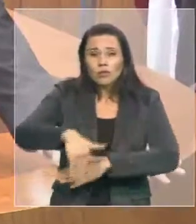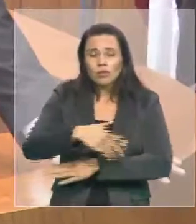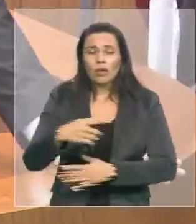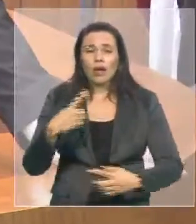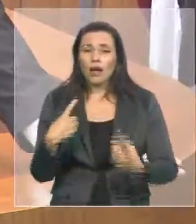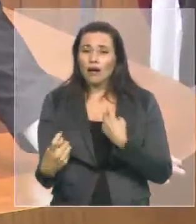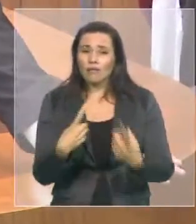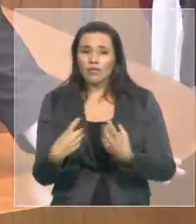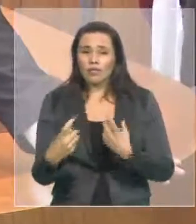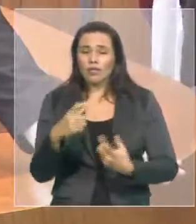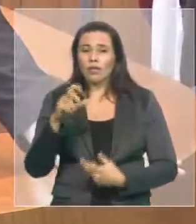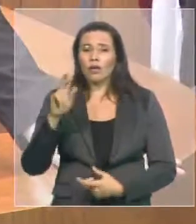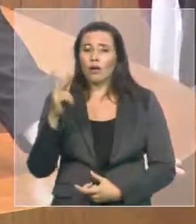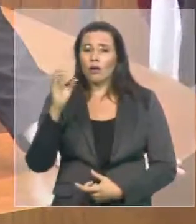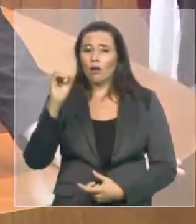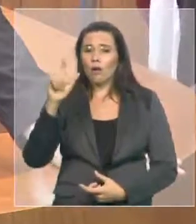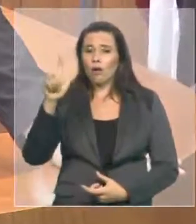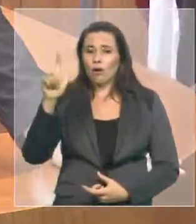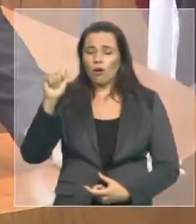vigilante do Banco do Brasil.